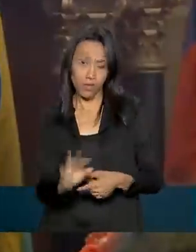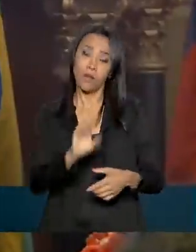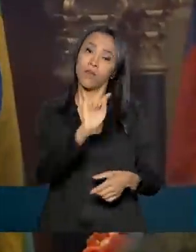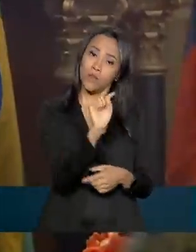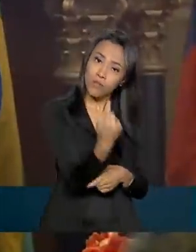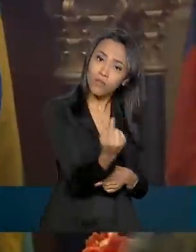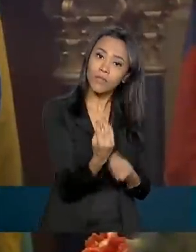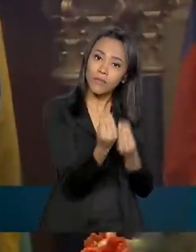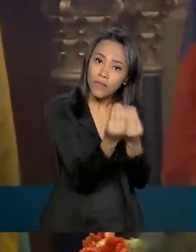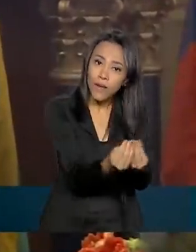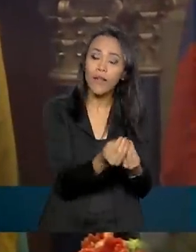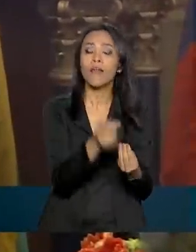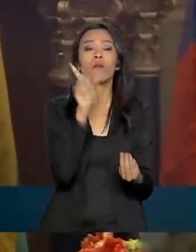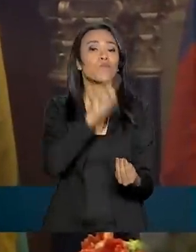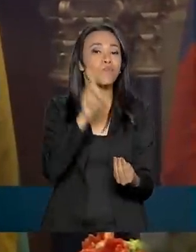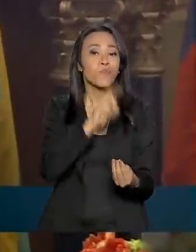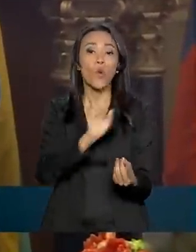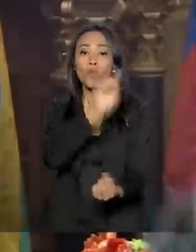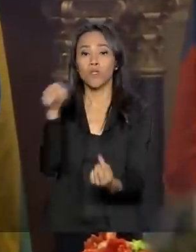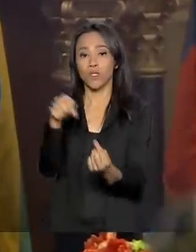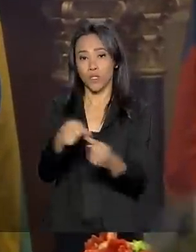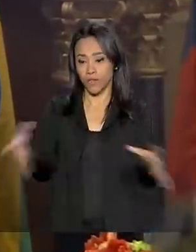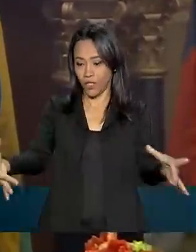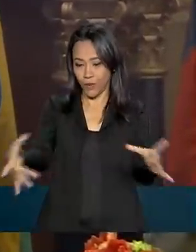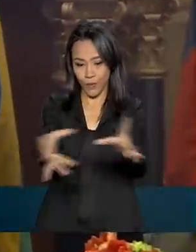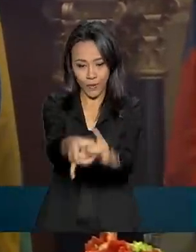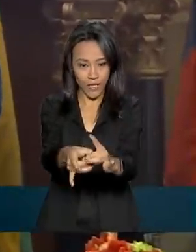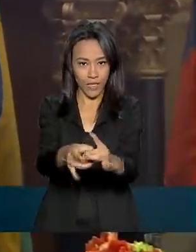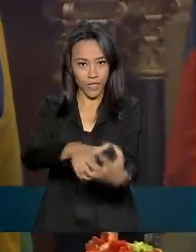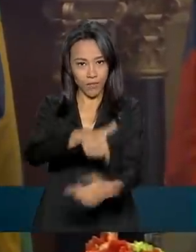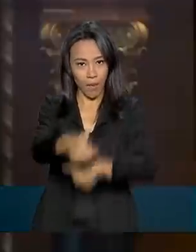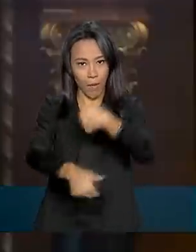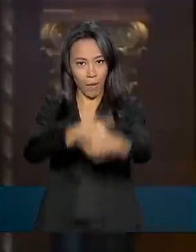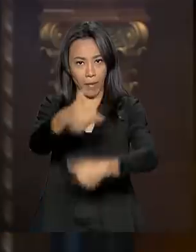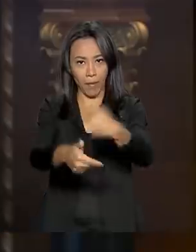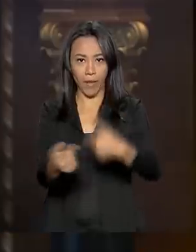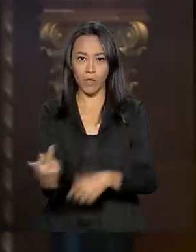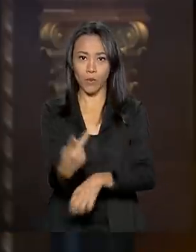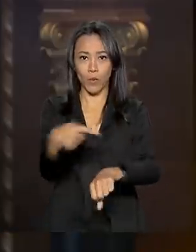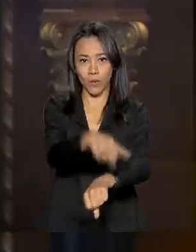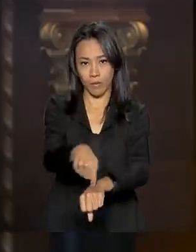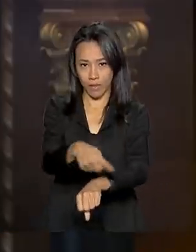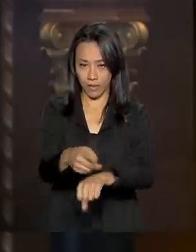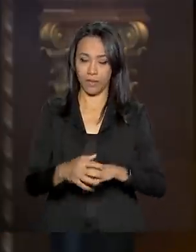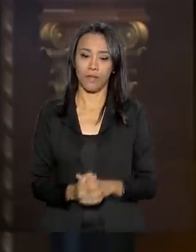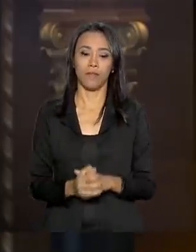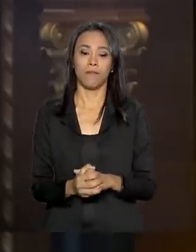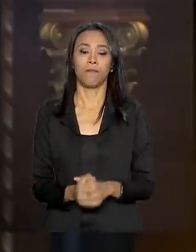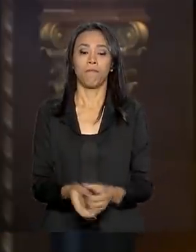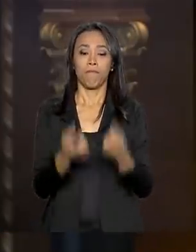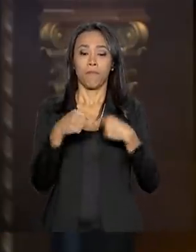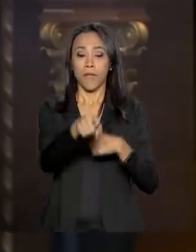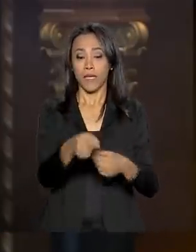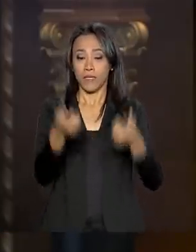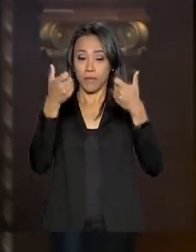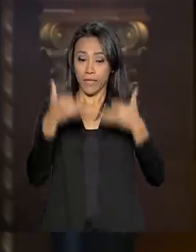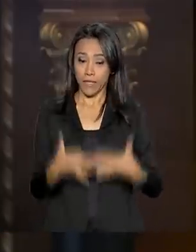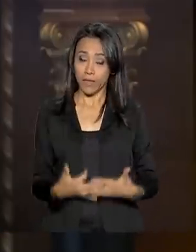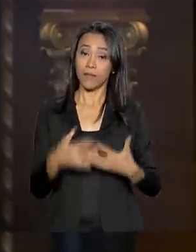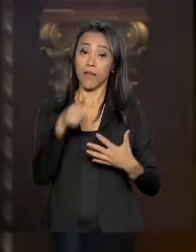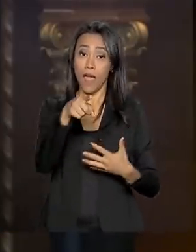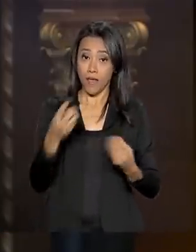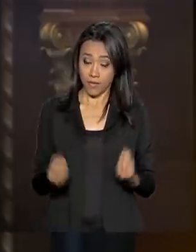que tenham contribuído para estreitar a relação entre os dois países. Esta é honraria concedida, presidente, a